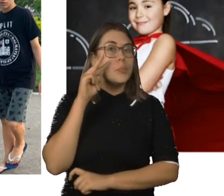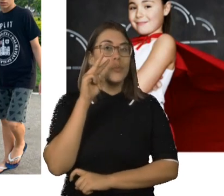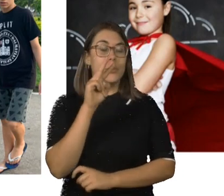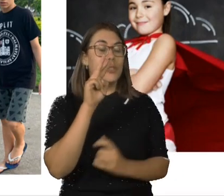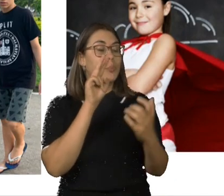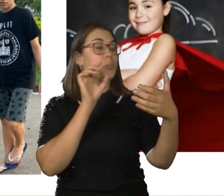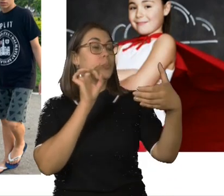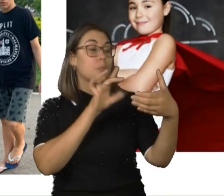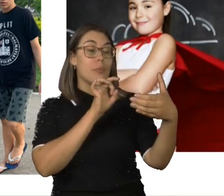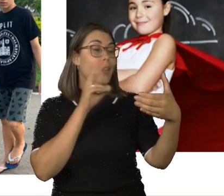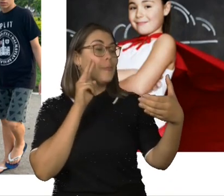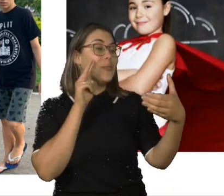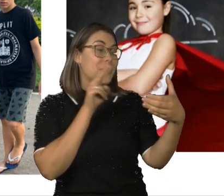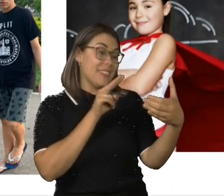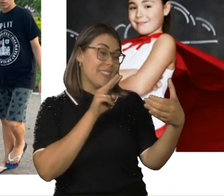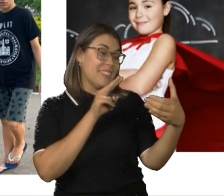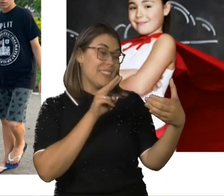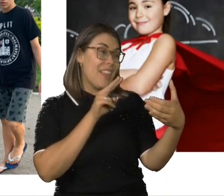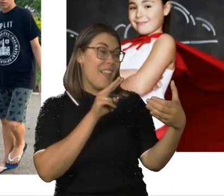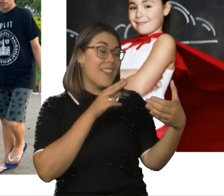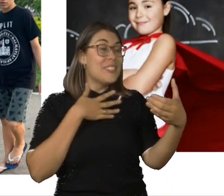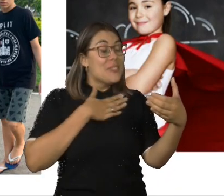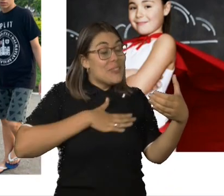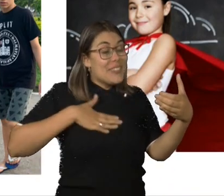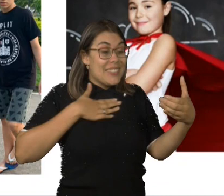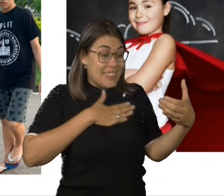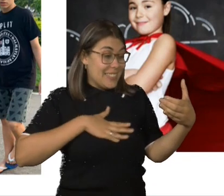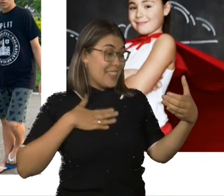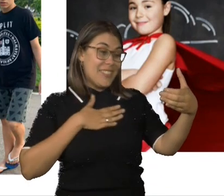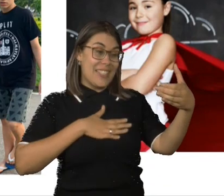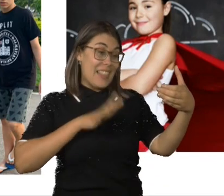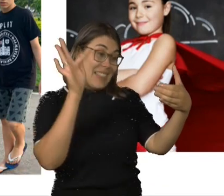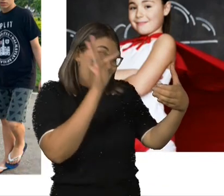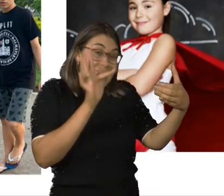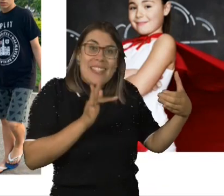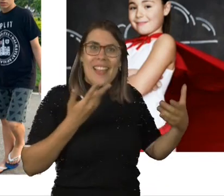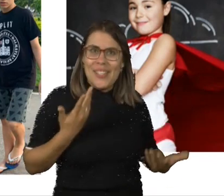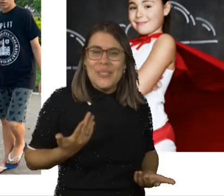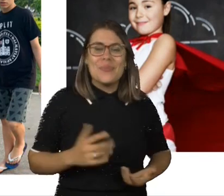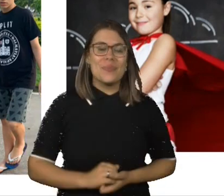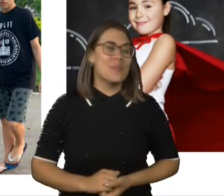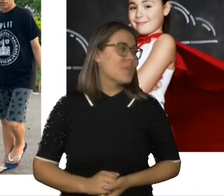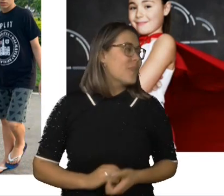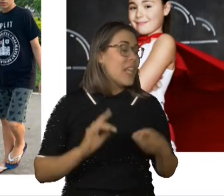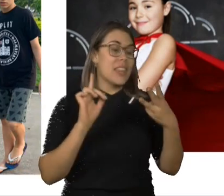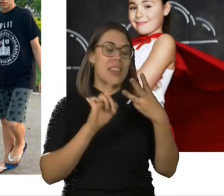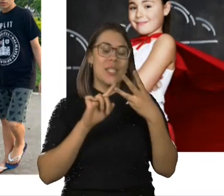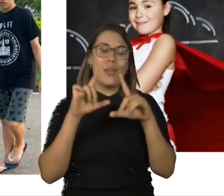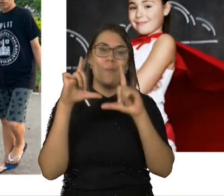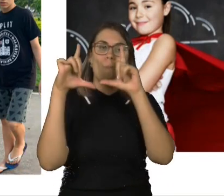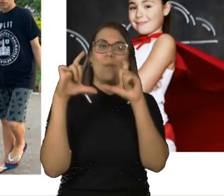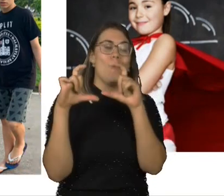o espelho e a expressão dela é que ela está gostando muito daquilo que ela está vendo. Aqui, a terceira foto,